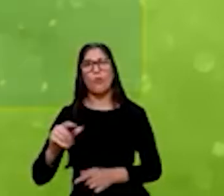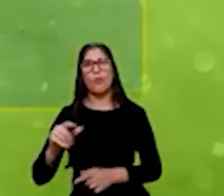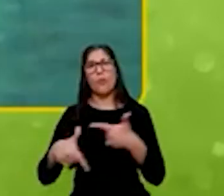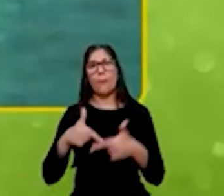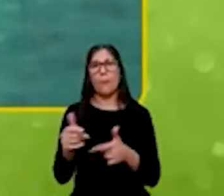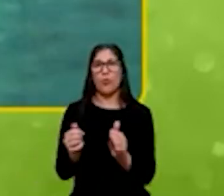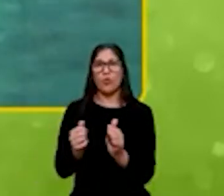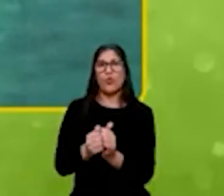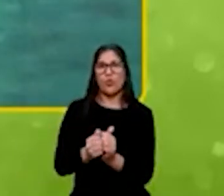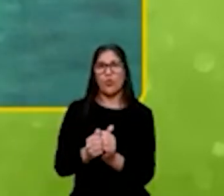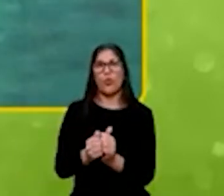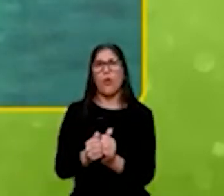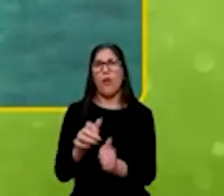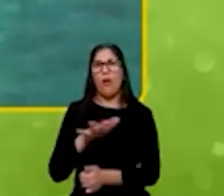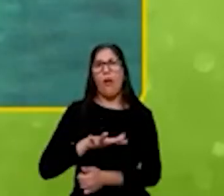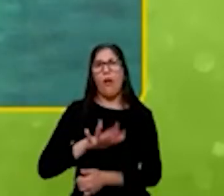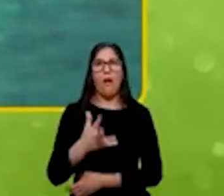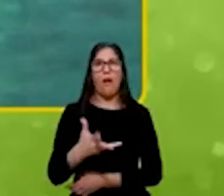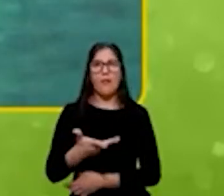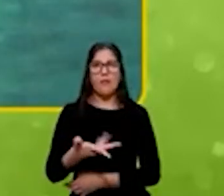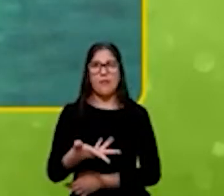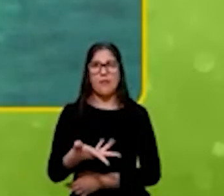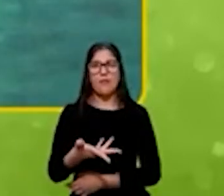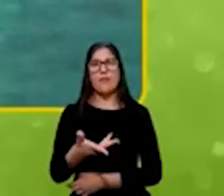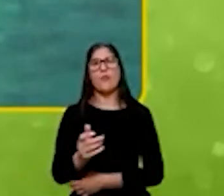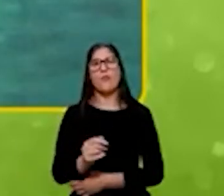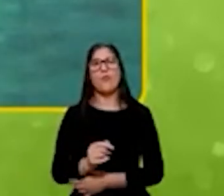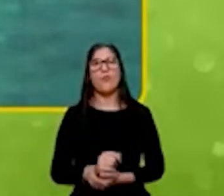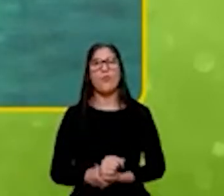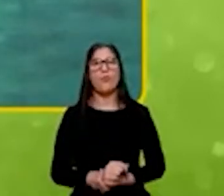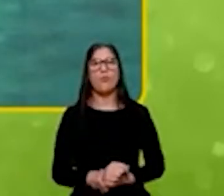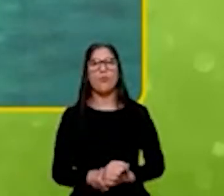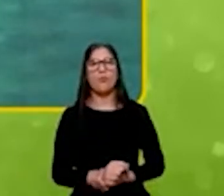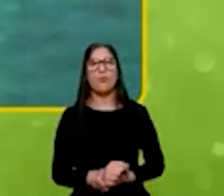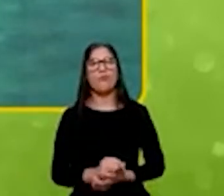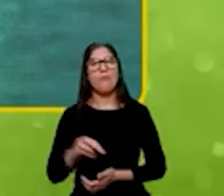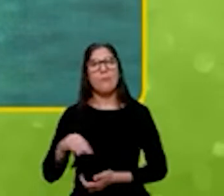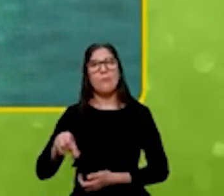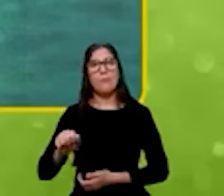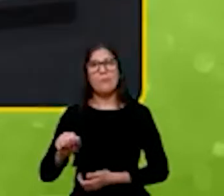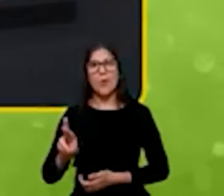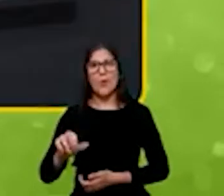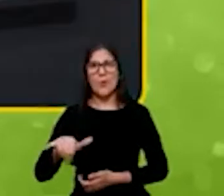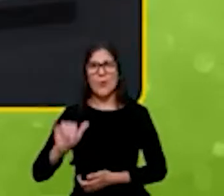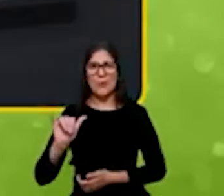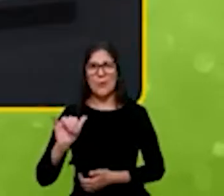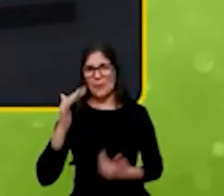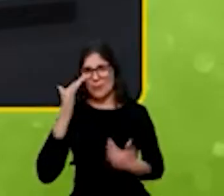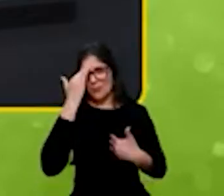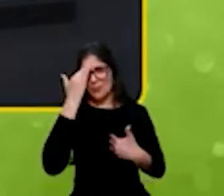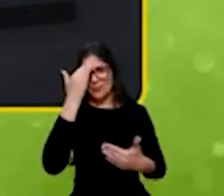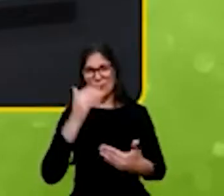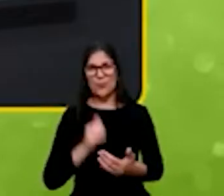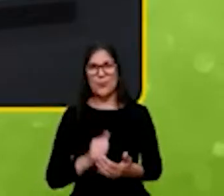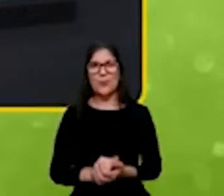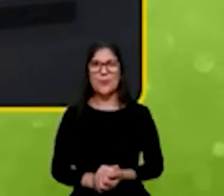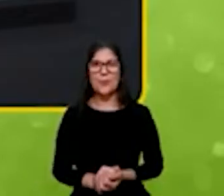aceleração dessas startups. E, Mauri, obrigada. Obrigada.